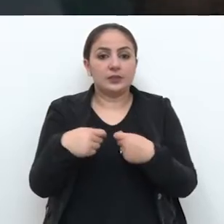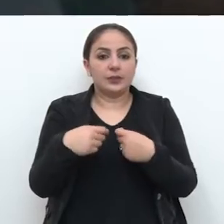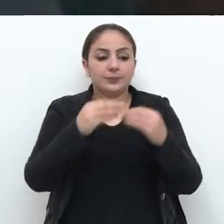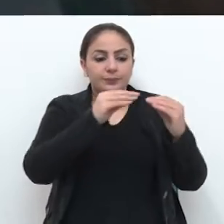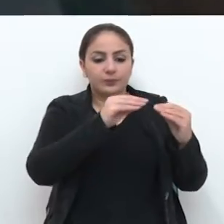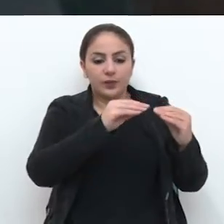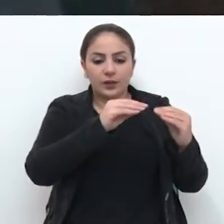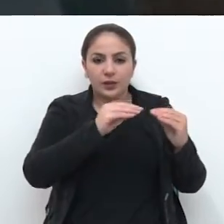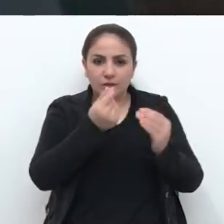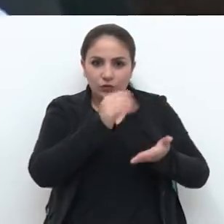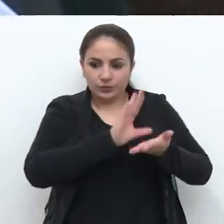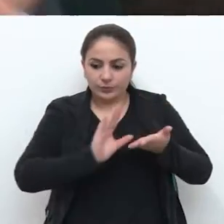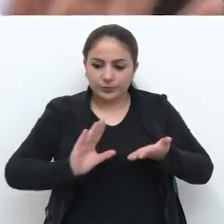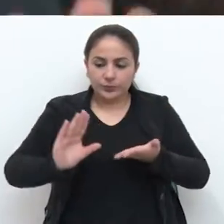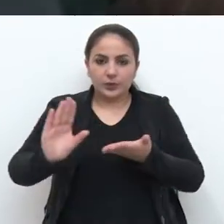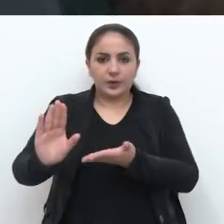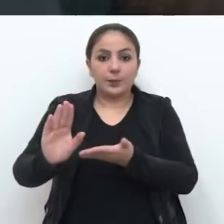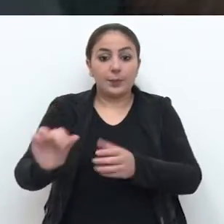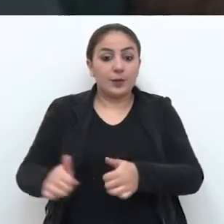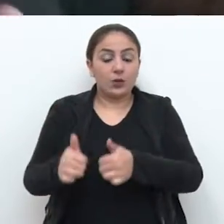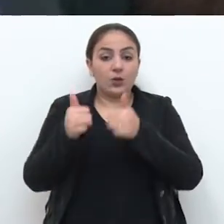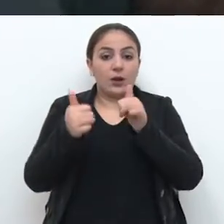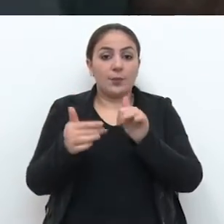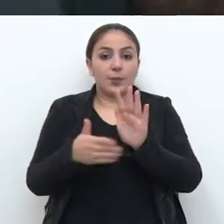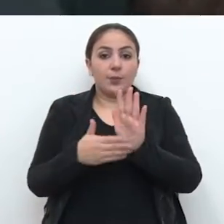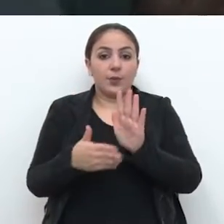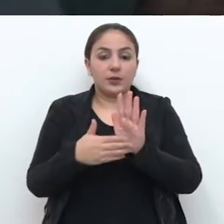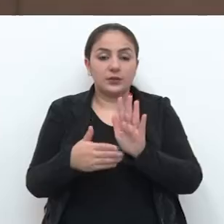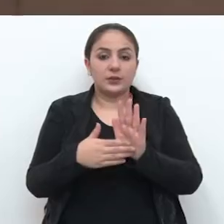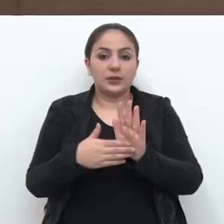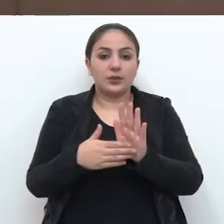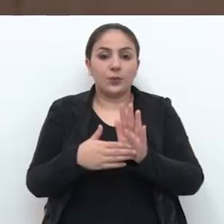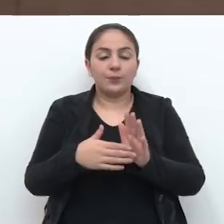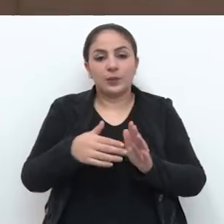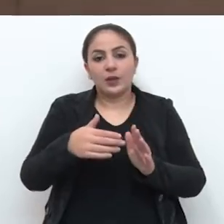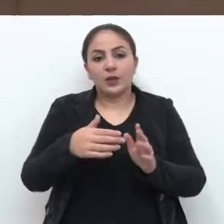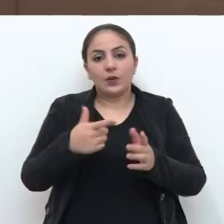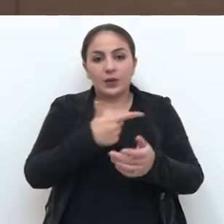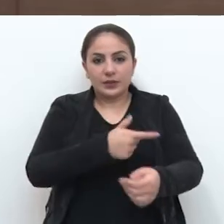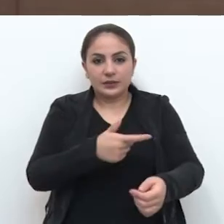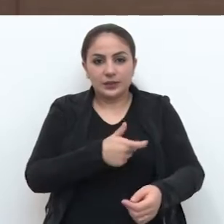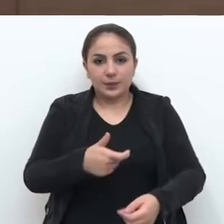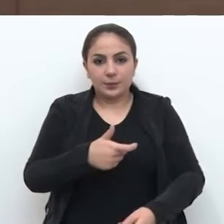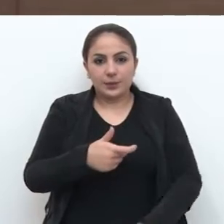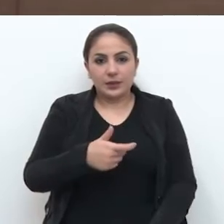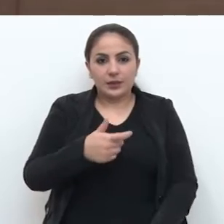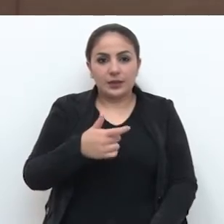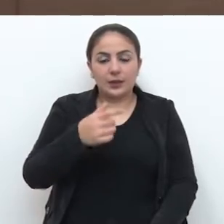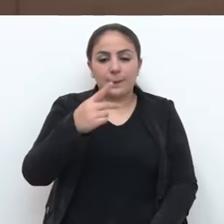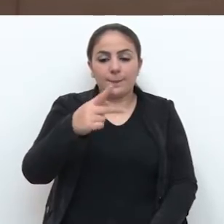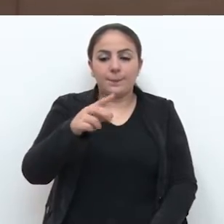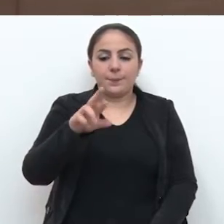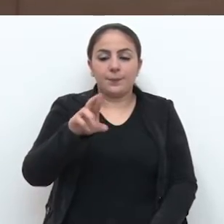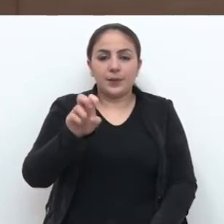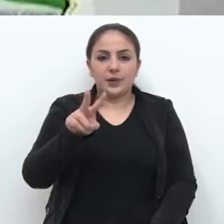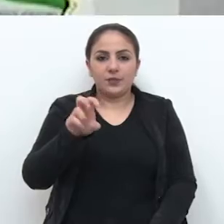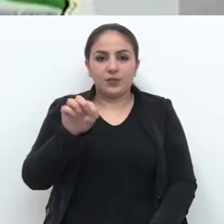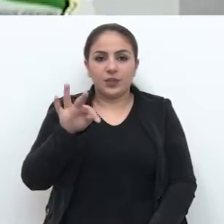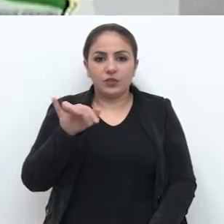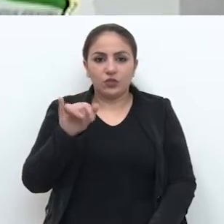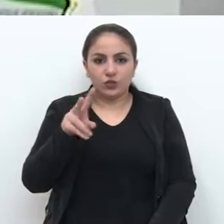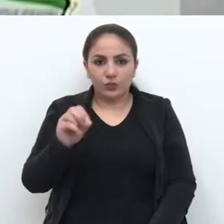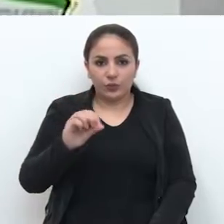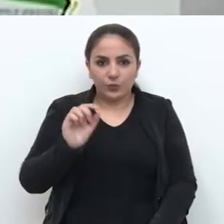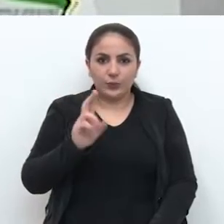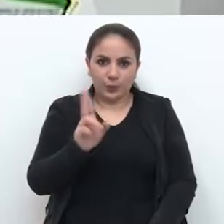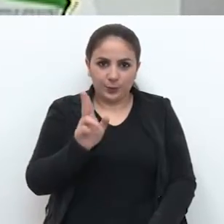realocar recursos para melhorar a oferta do exame preventivo e, em consequência, diminuir a procura pelo tratamento. O que